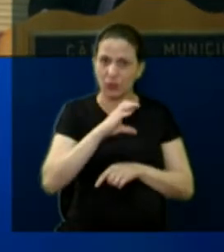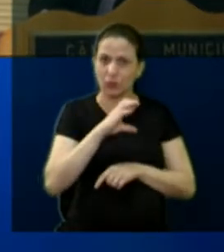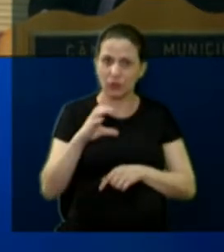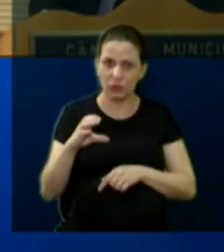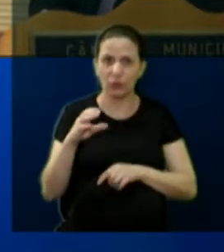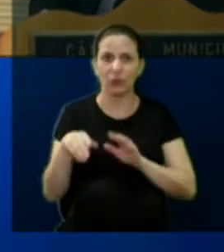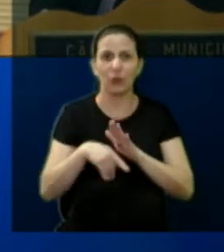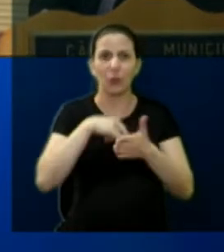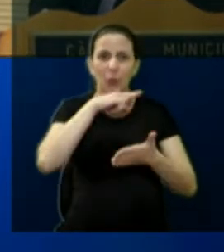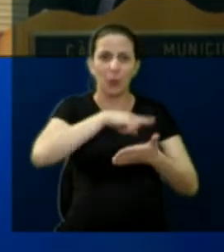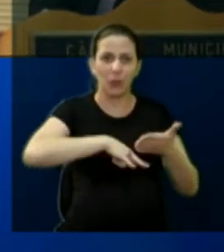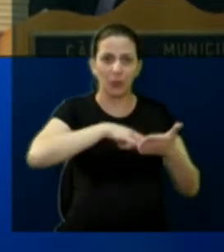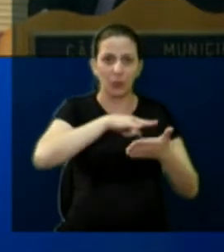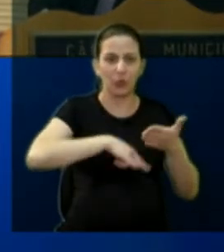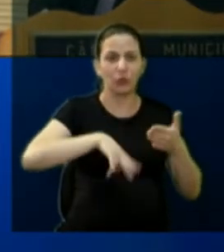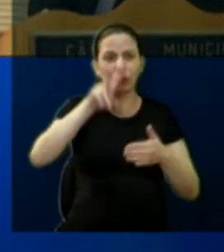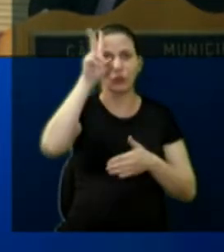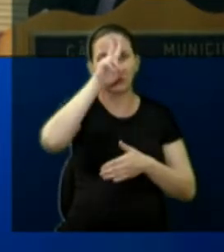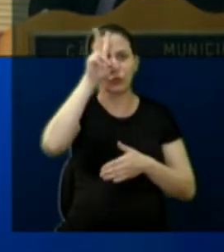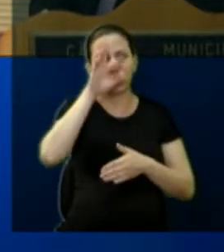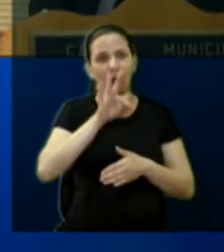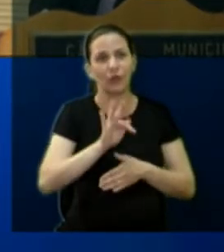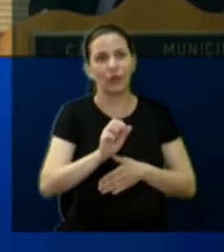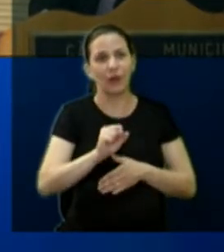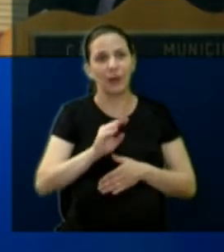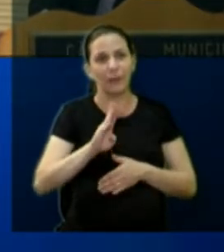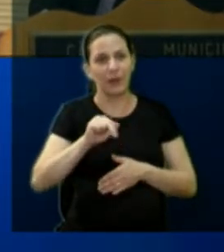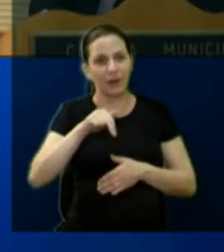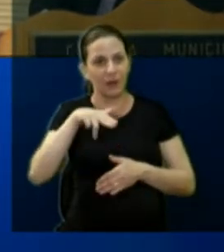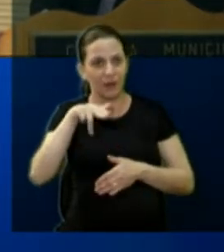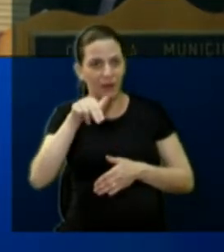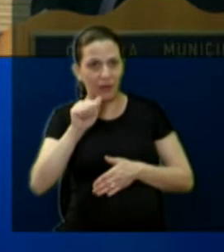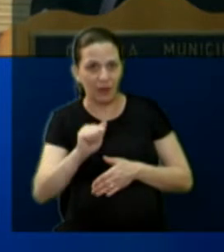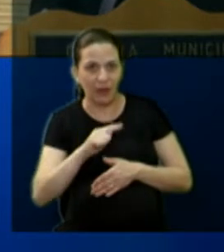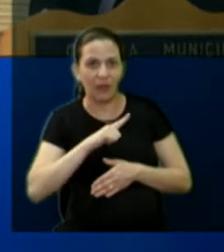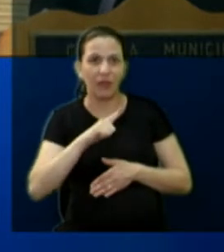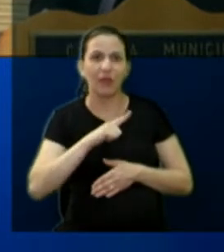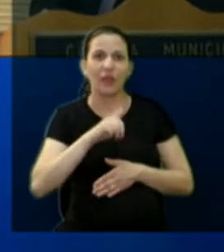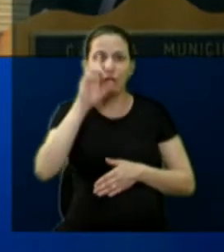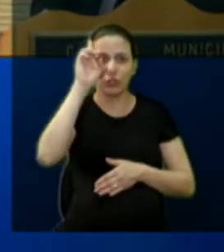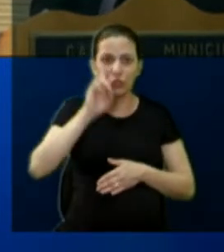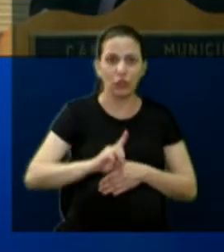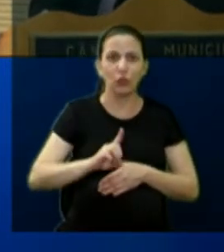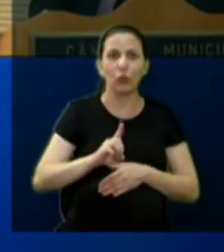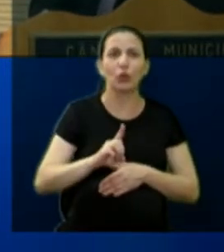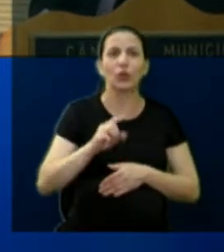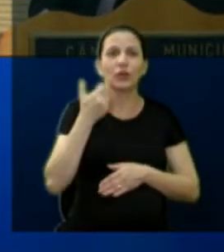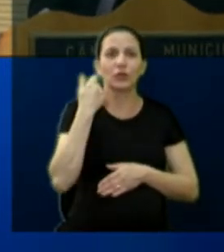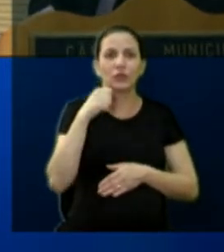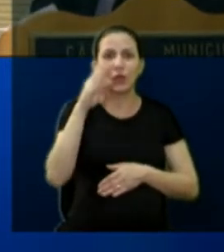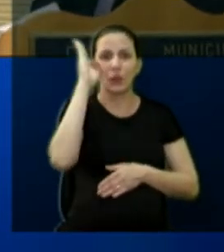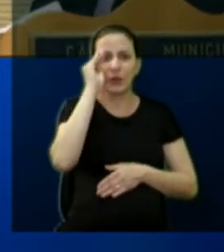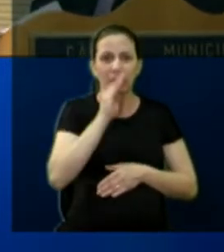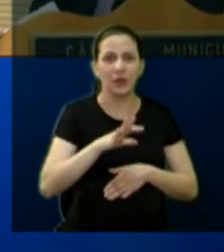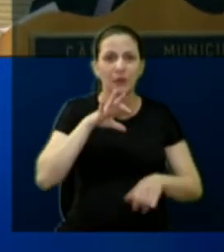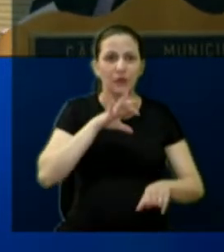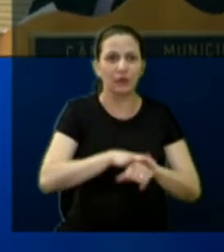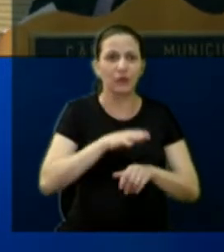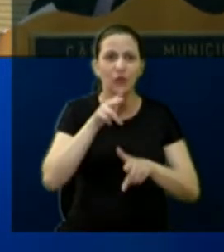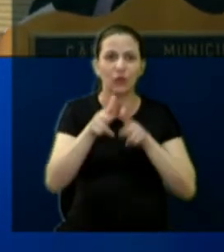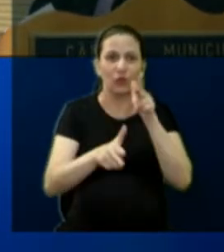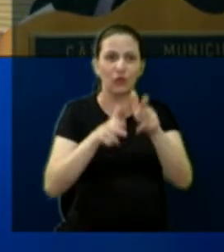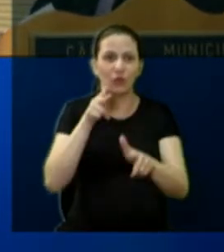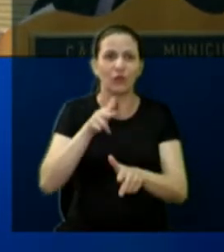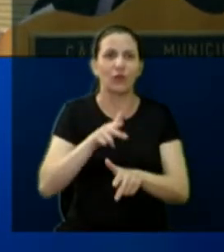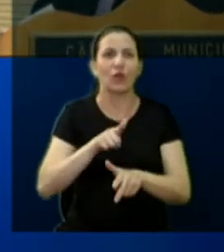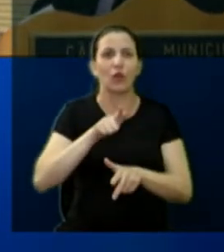histórico, a Fabiana, com o diretor da Associação de Preservação Ferroviária, Geraldo Godói, discutirmos os detalhes da comemoração